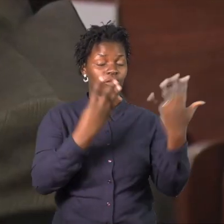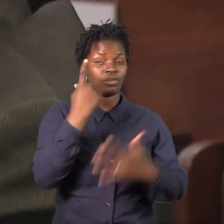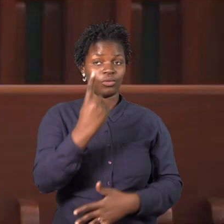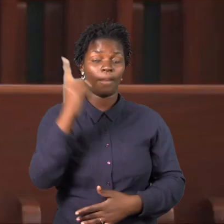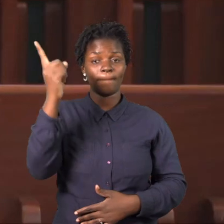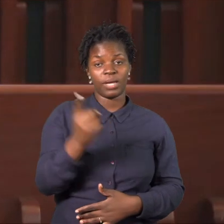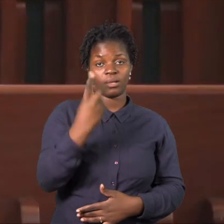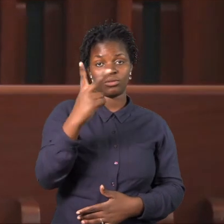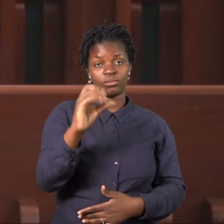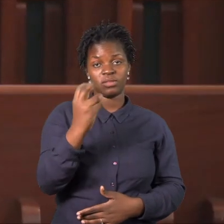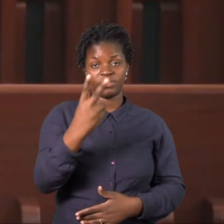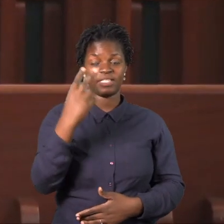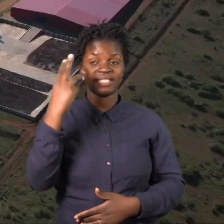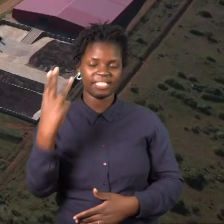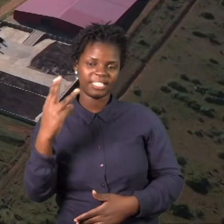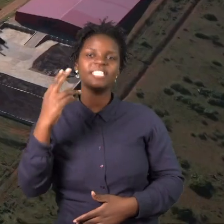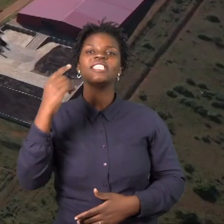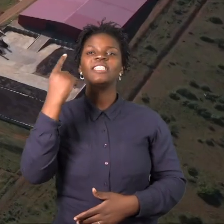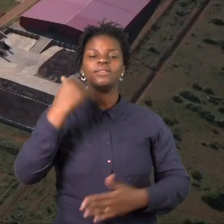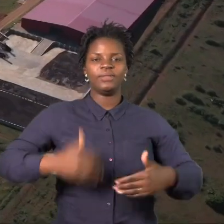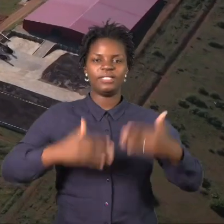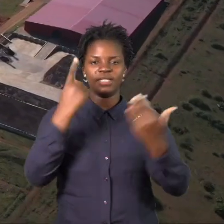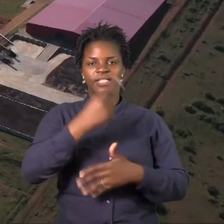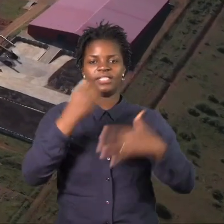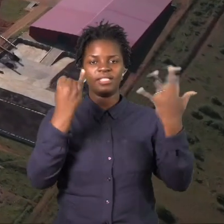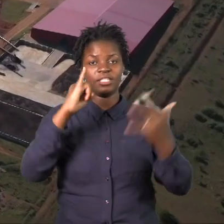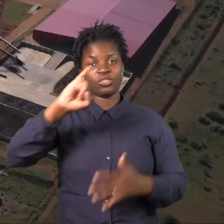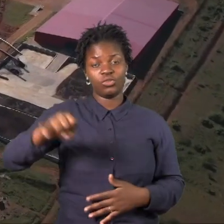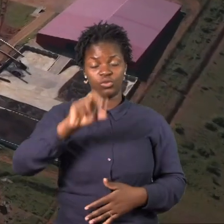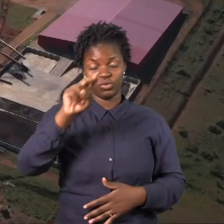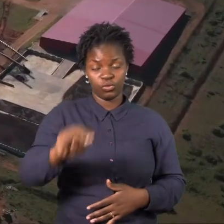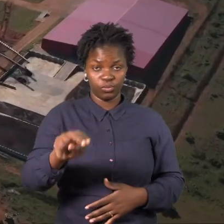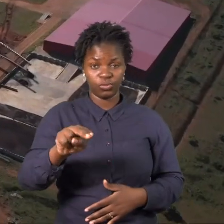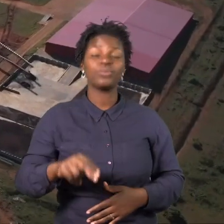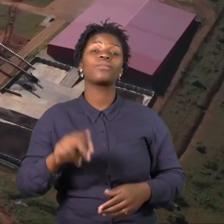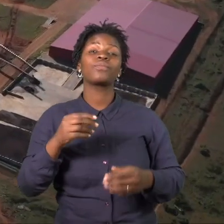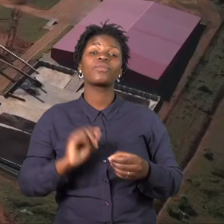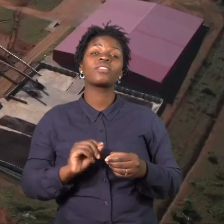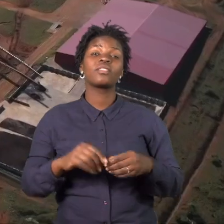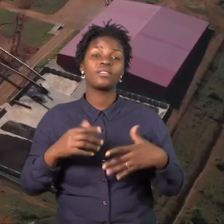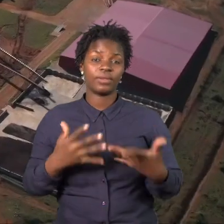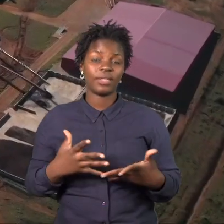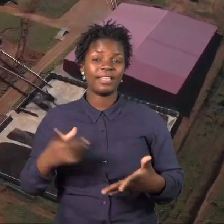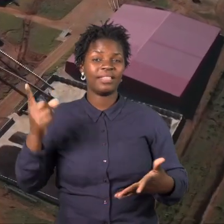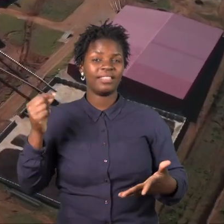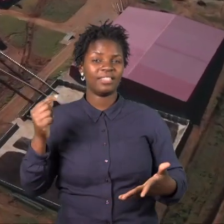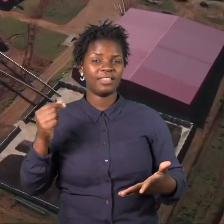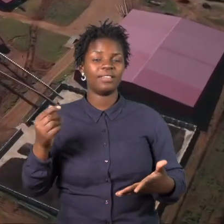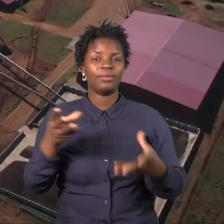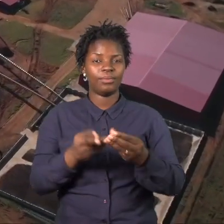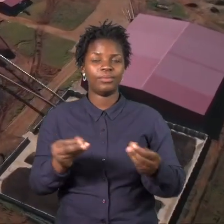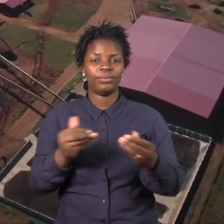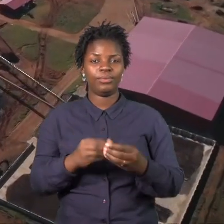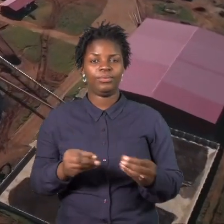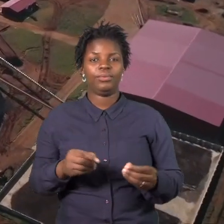prejuízos fiscais que impactam negativamente nas contas públicas do Imposto sobre a Produção Mineira, tendo em